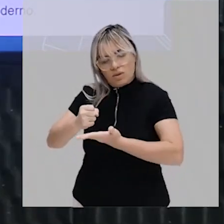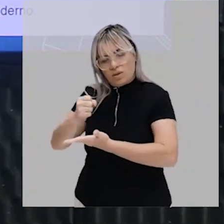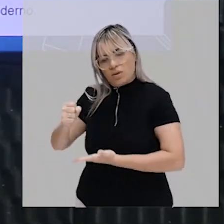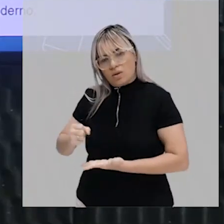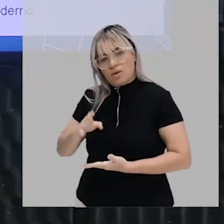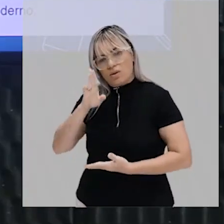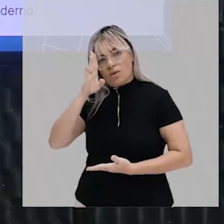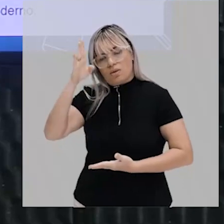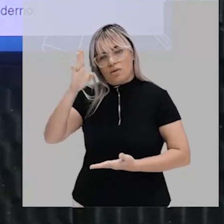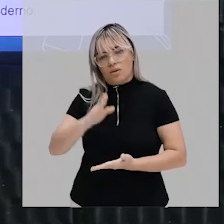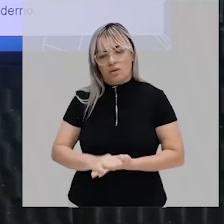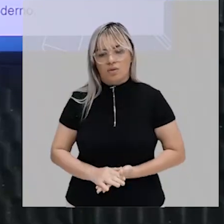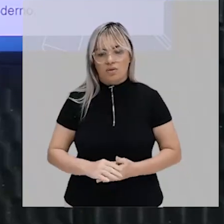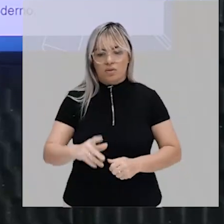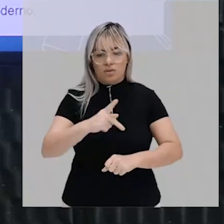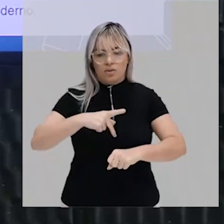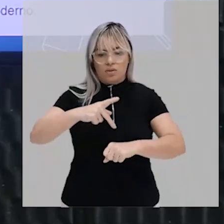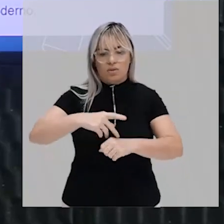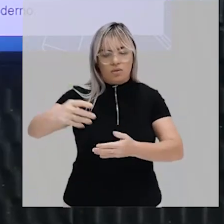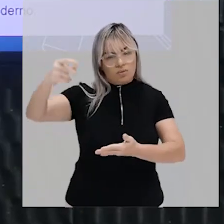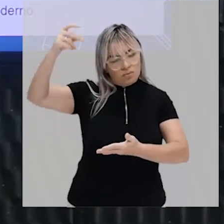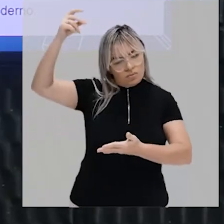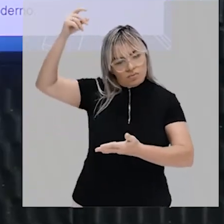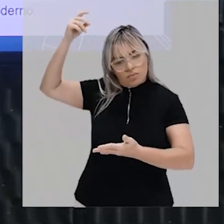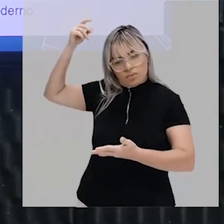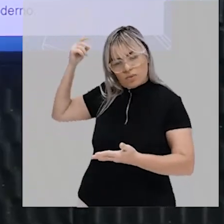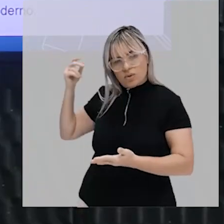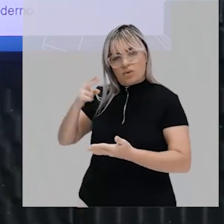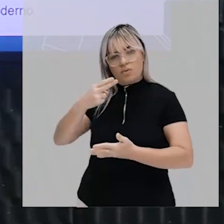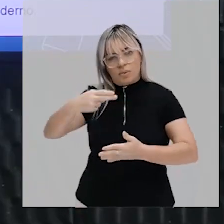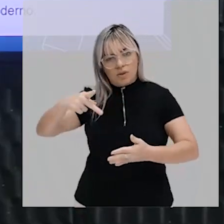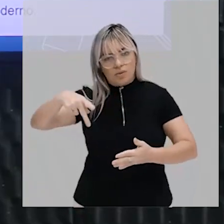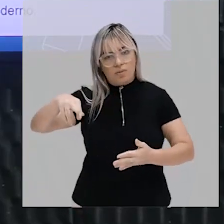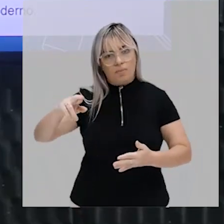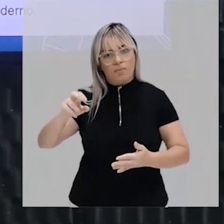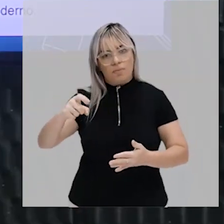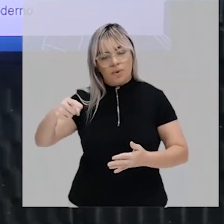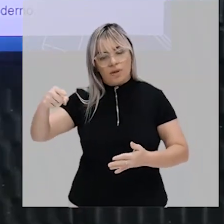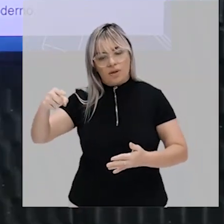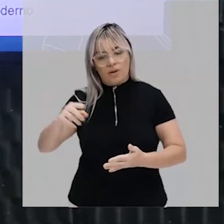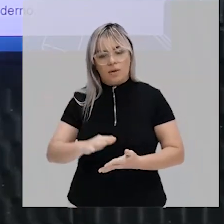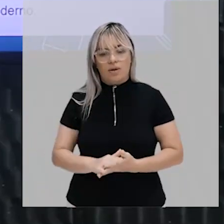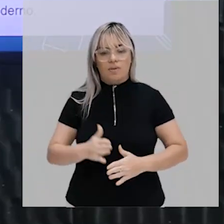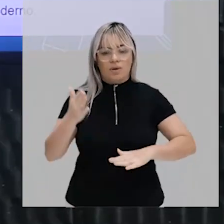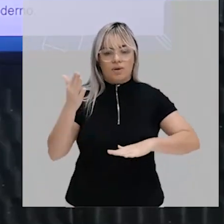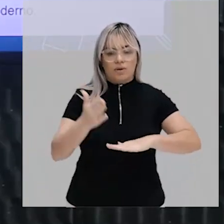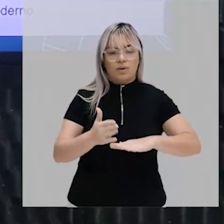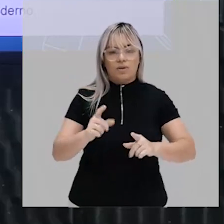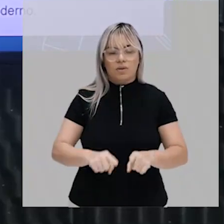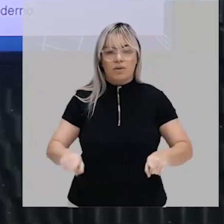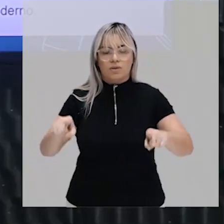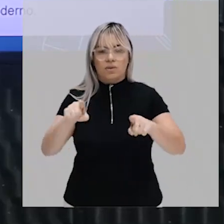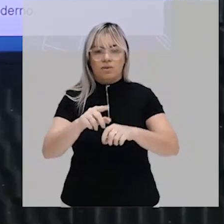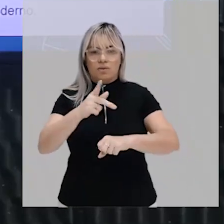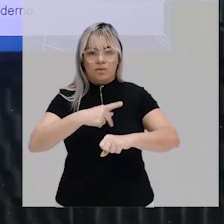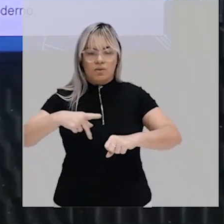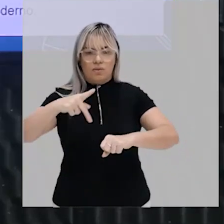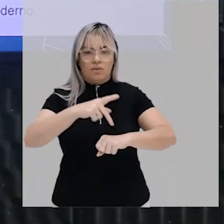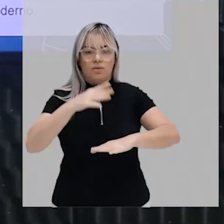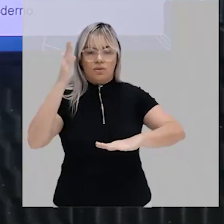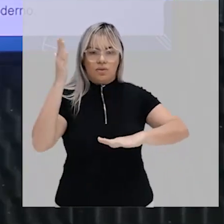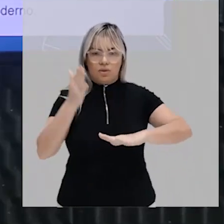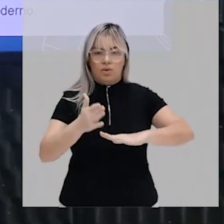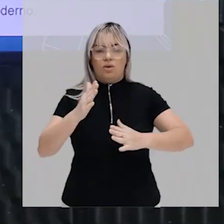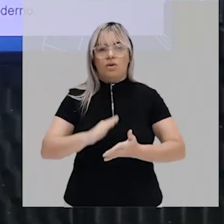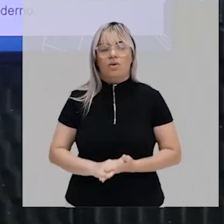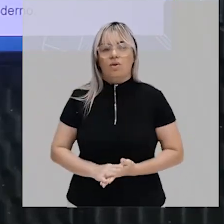Antigo também chamado de Pré-Moderno e o Estado Moderno que é o que a gente mais vai se dedicar na aula de hoje